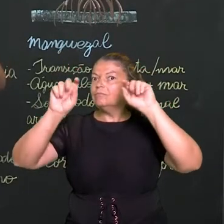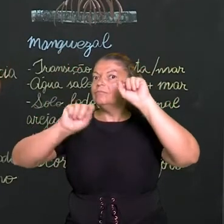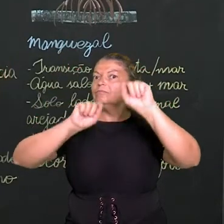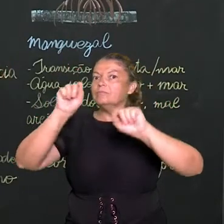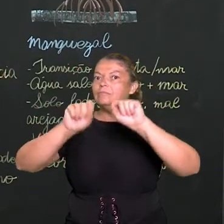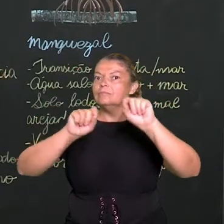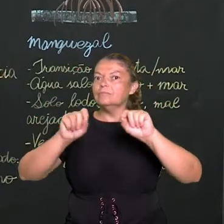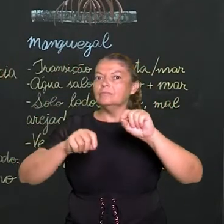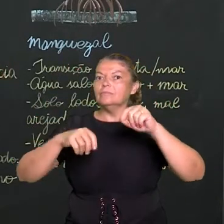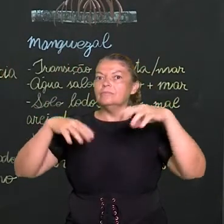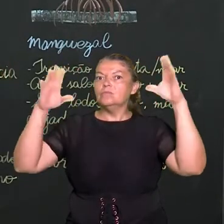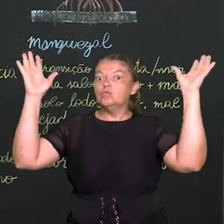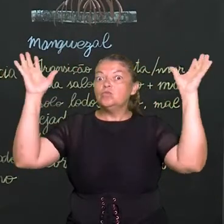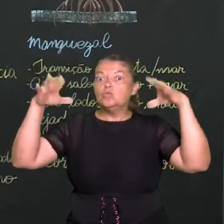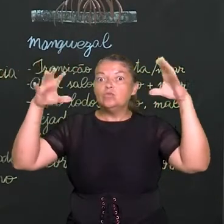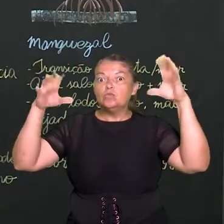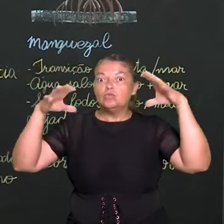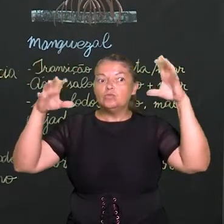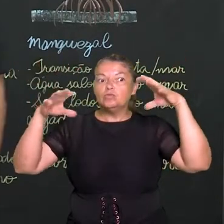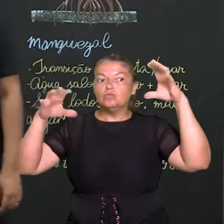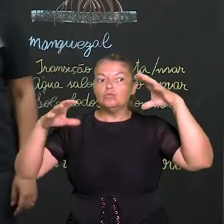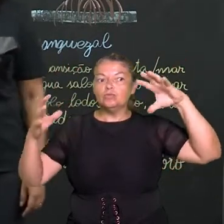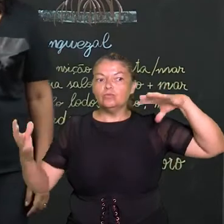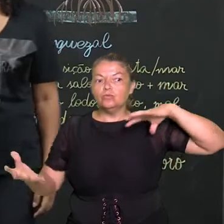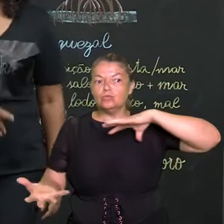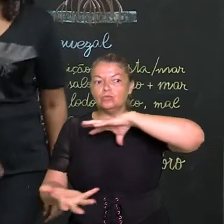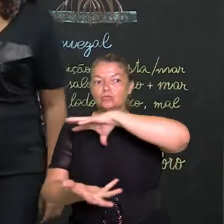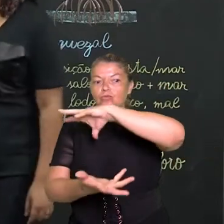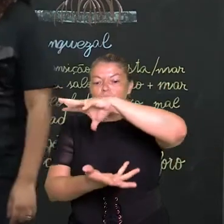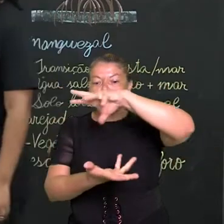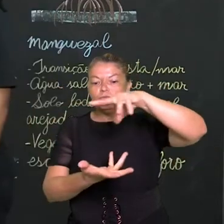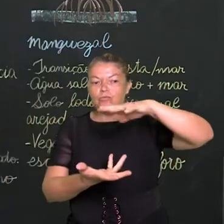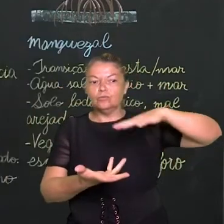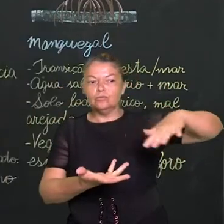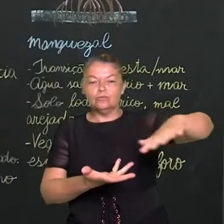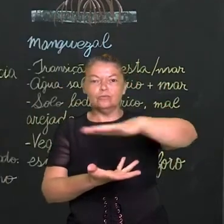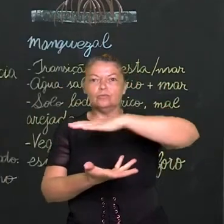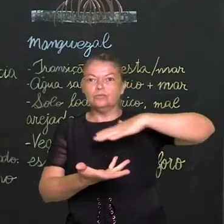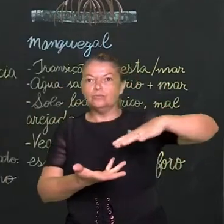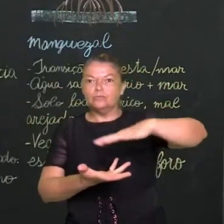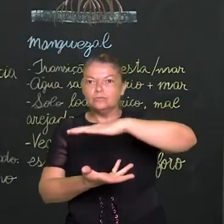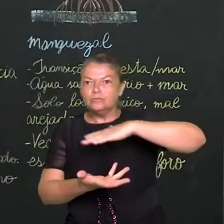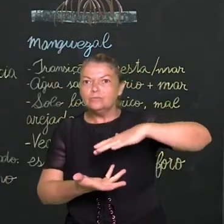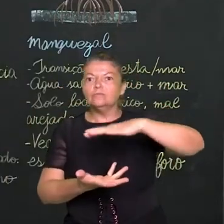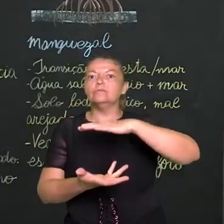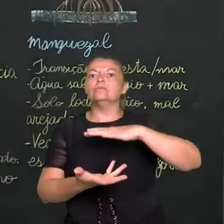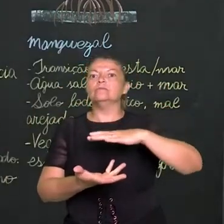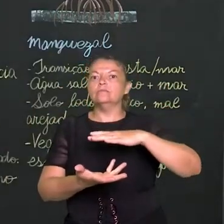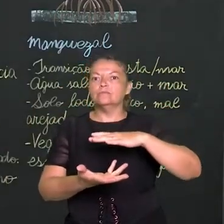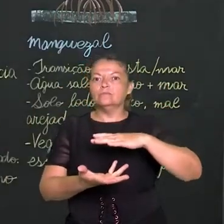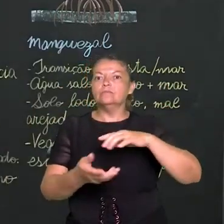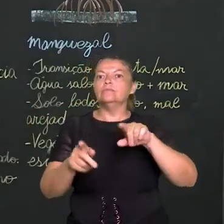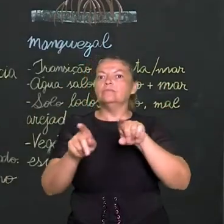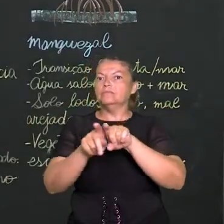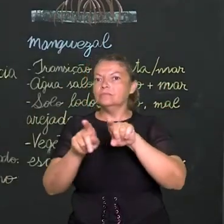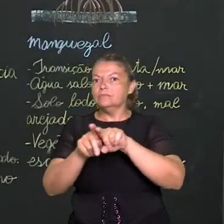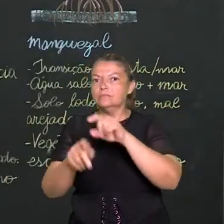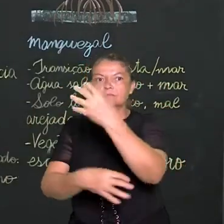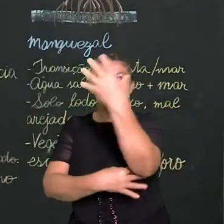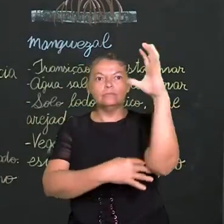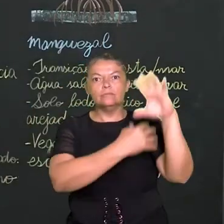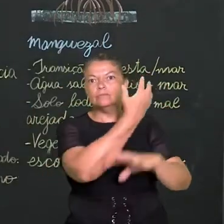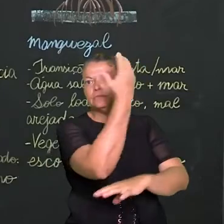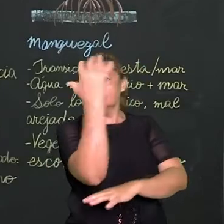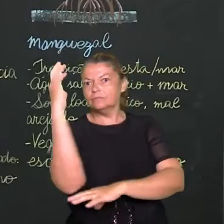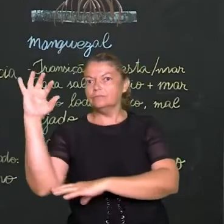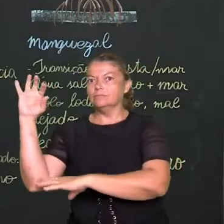são muitos. Pesquisa aí que tem mais aula sobre eles. Mas hoje vamos falar sobre pampas ou campos sulinos, vamos falar sobre